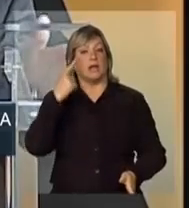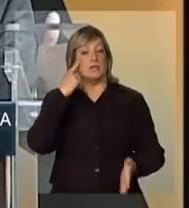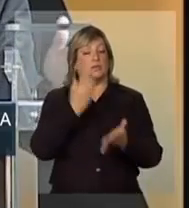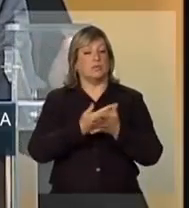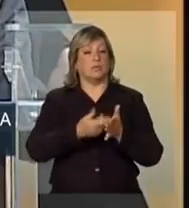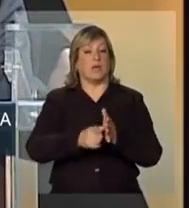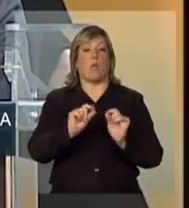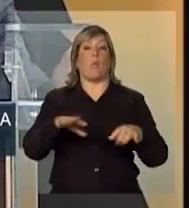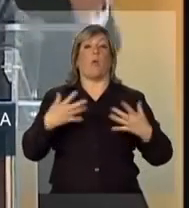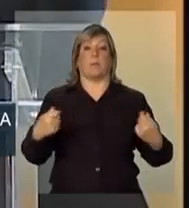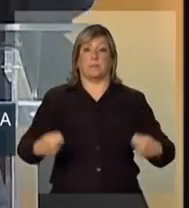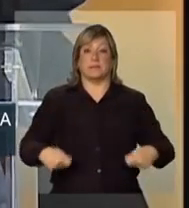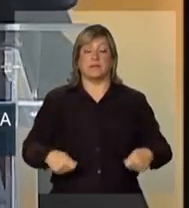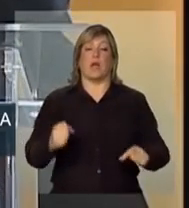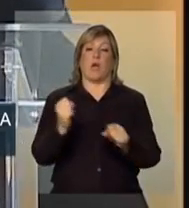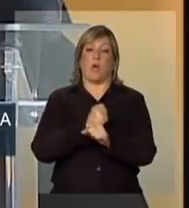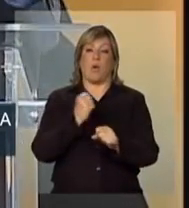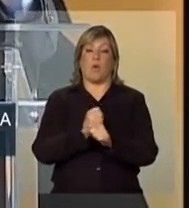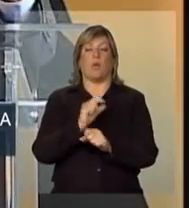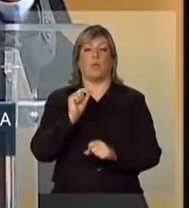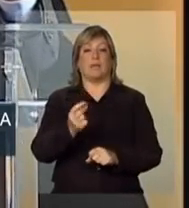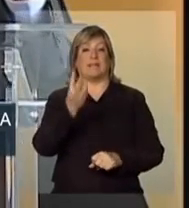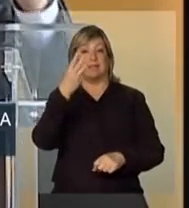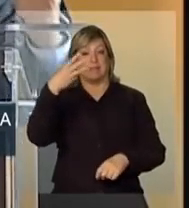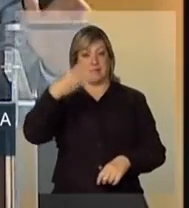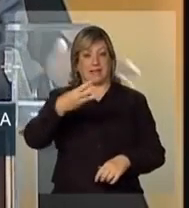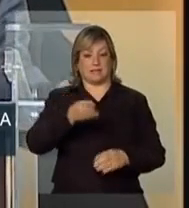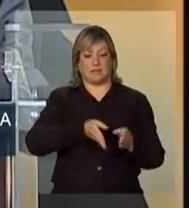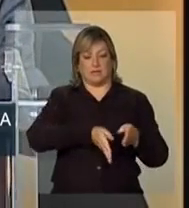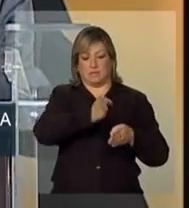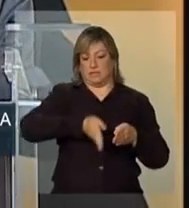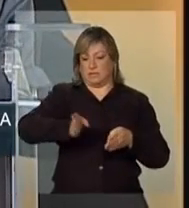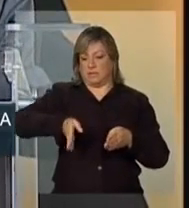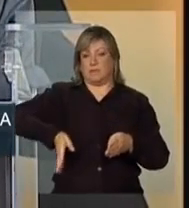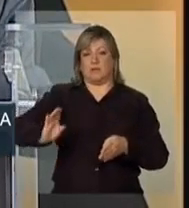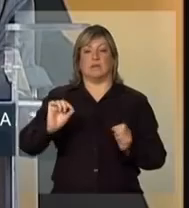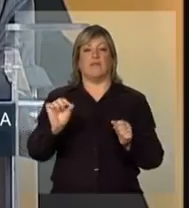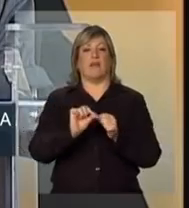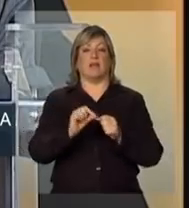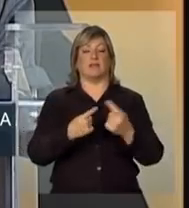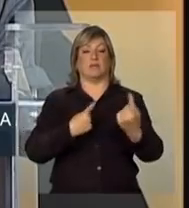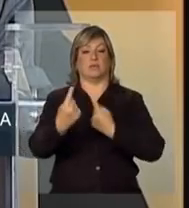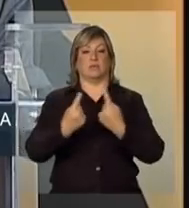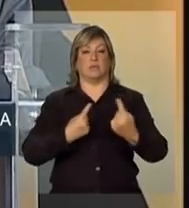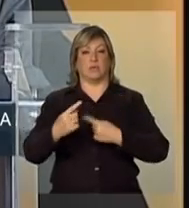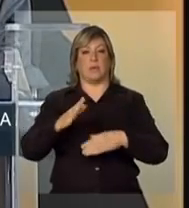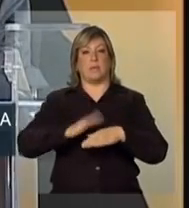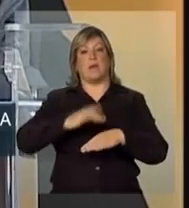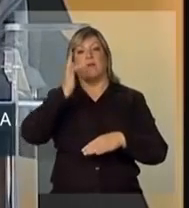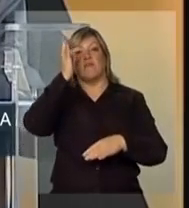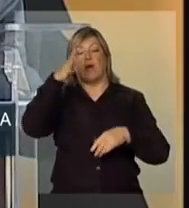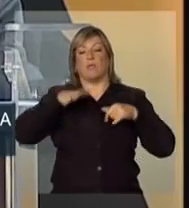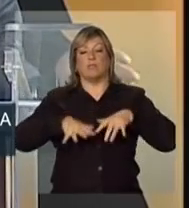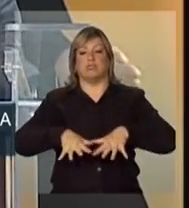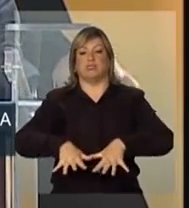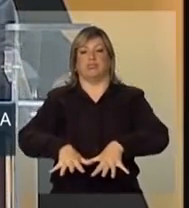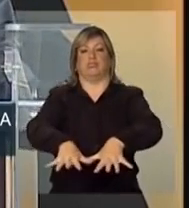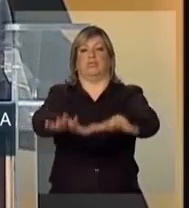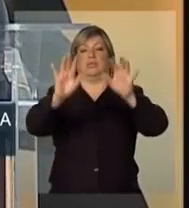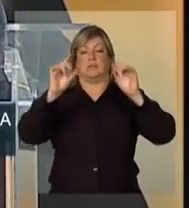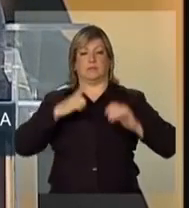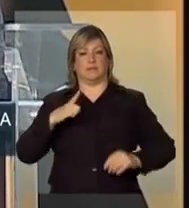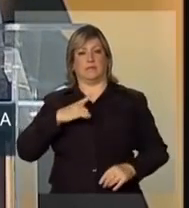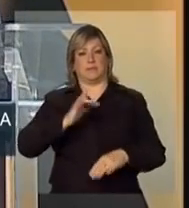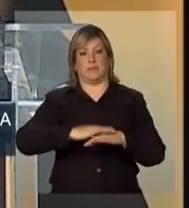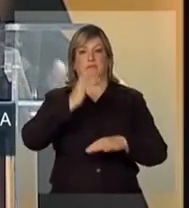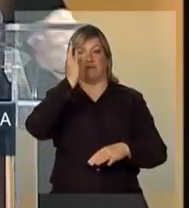necessário, a construção de terceiras faixas para fazer com que o trânsito flua melhor.